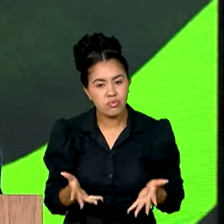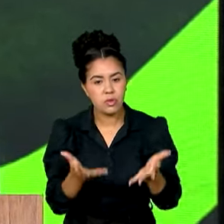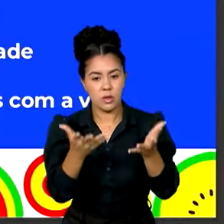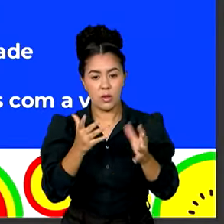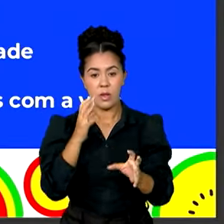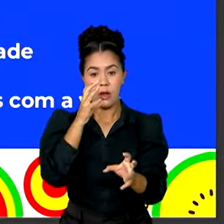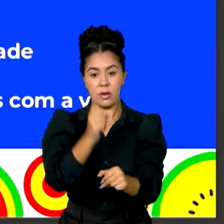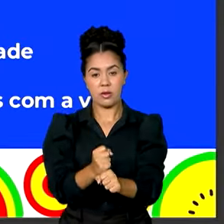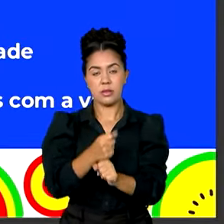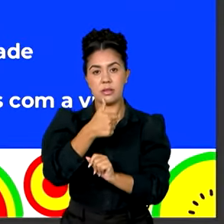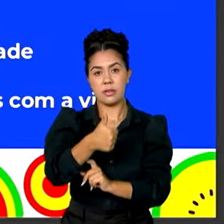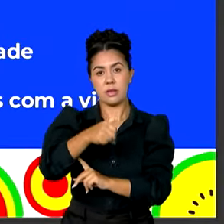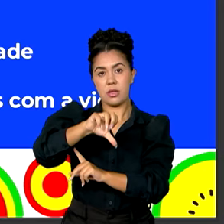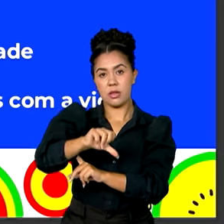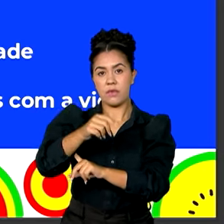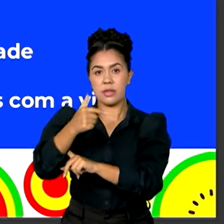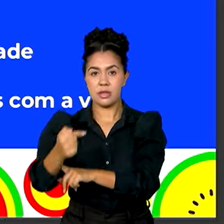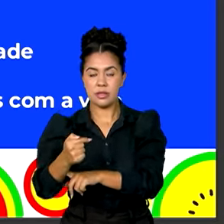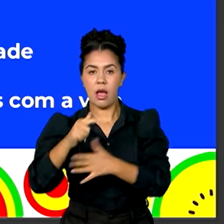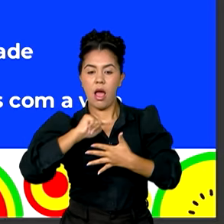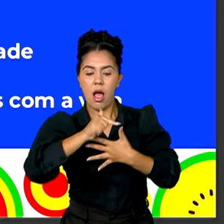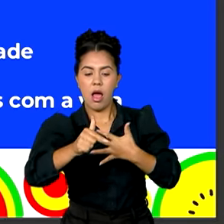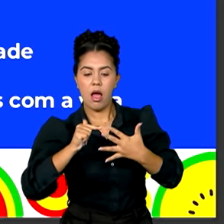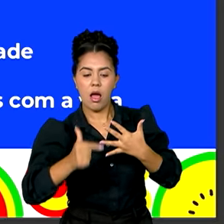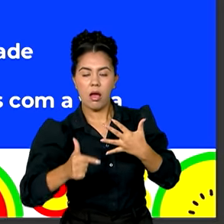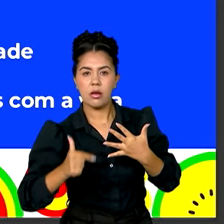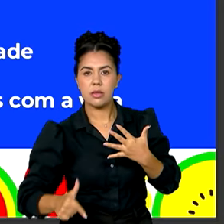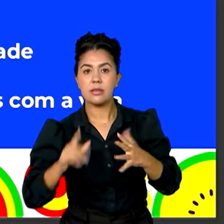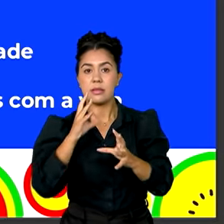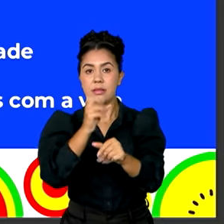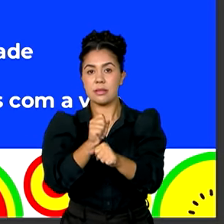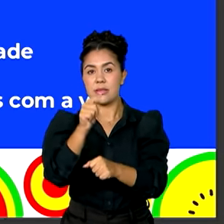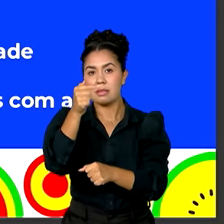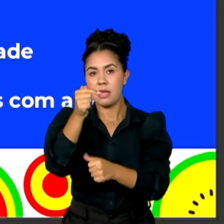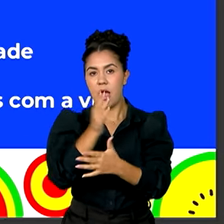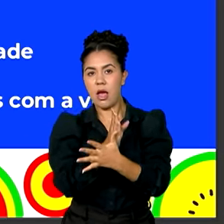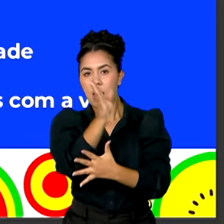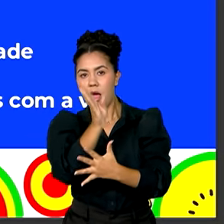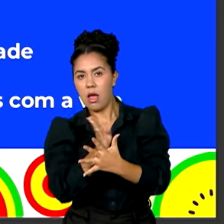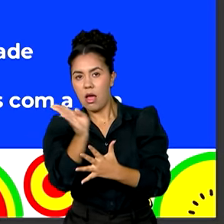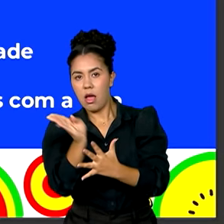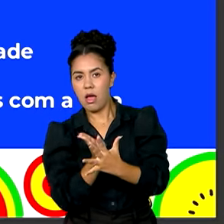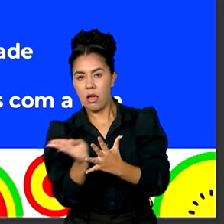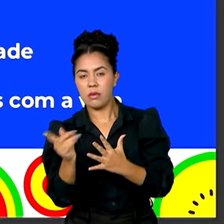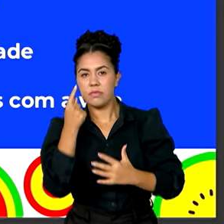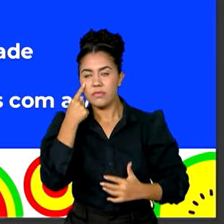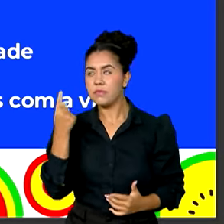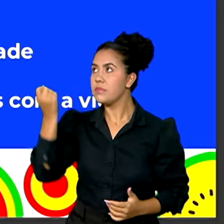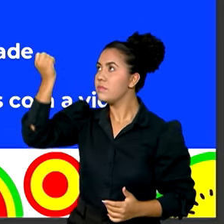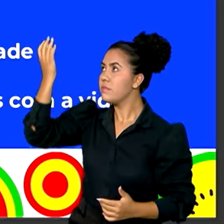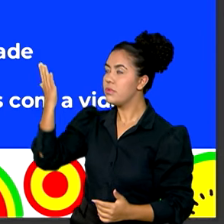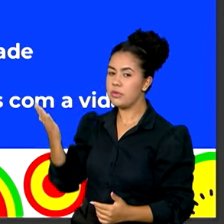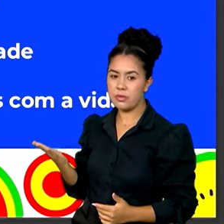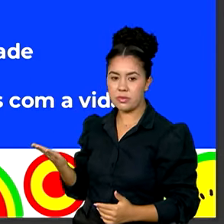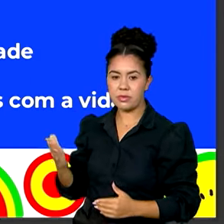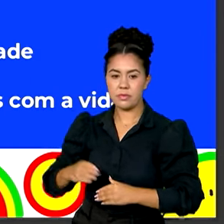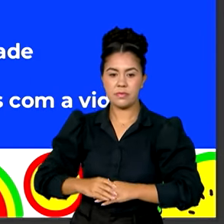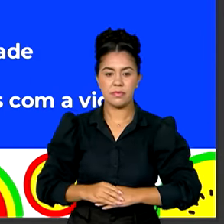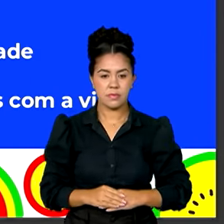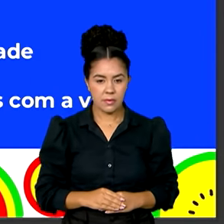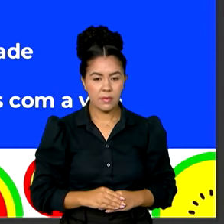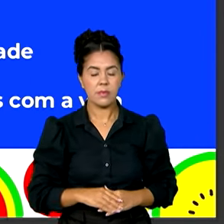iniciativas distribuídas em sete eixos. Destaco aqui que o plano tem como compromisso